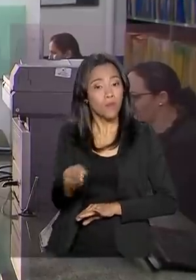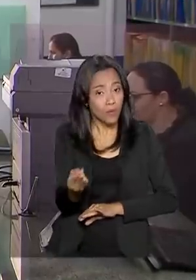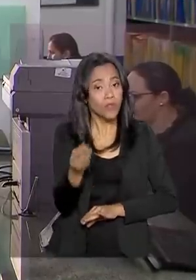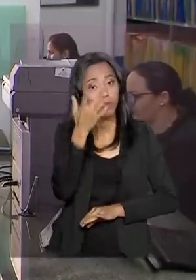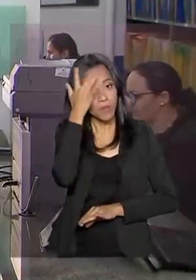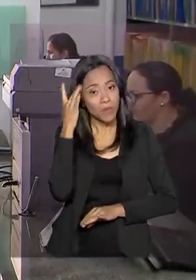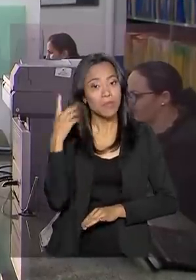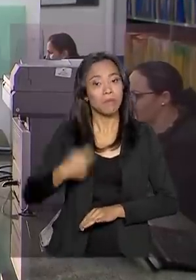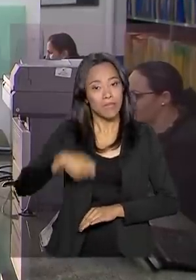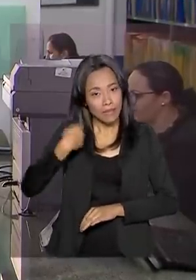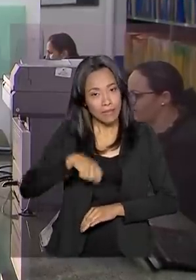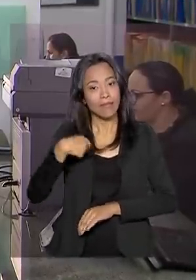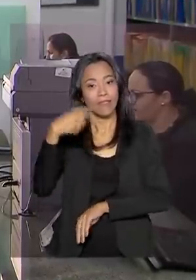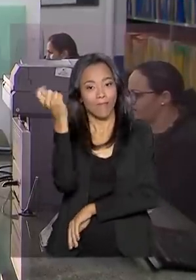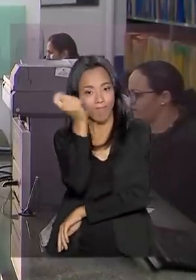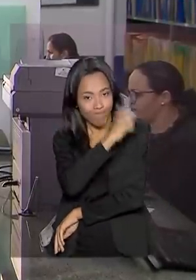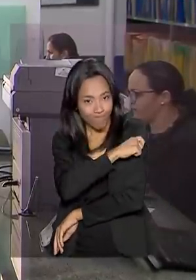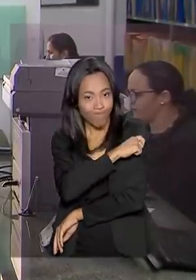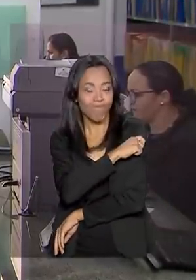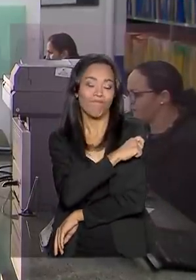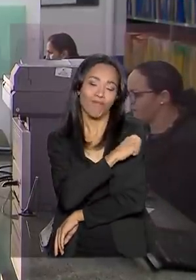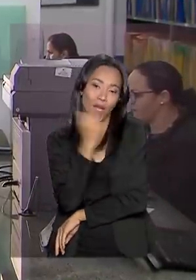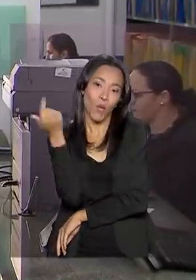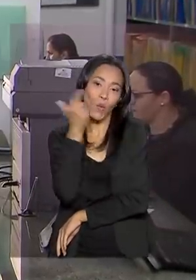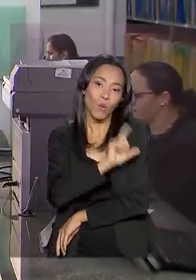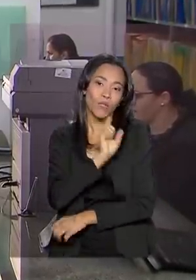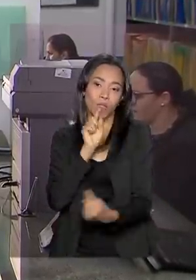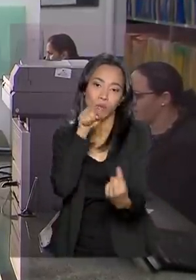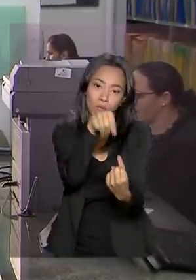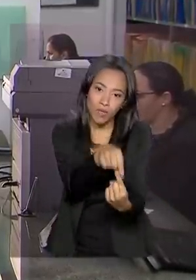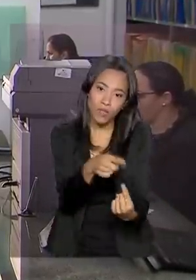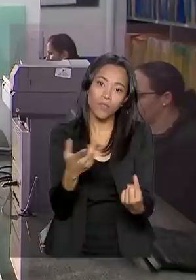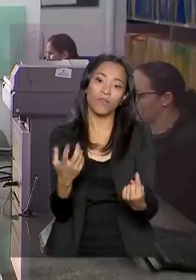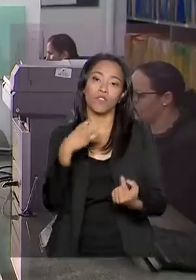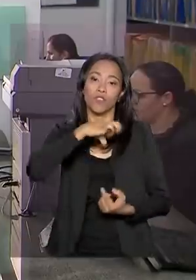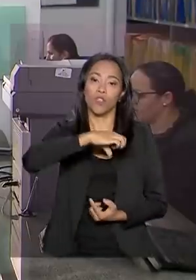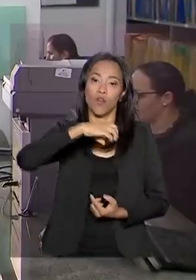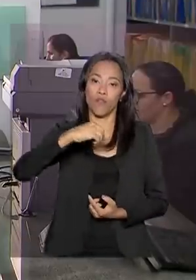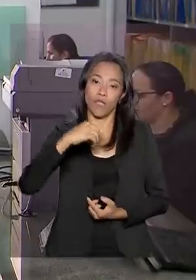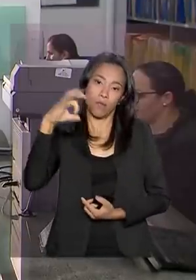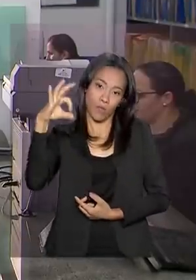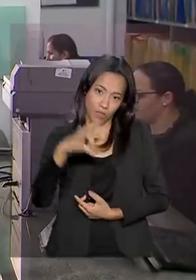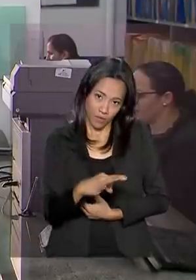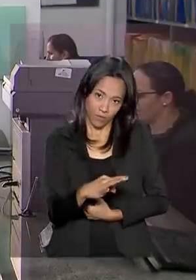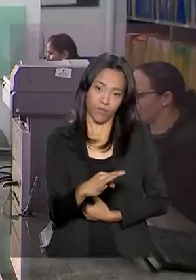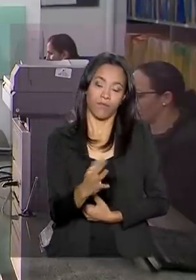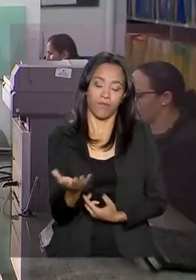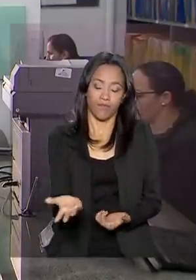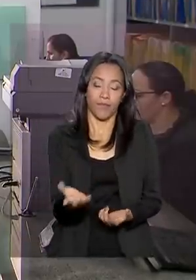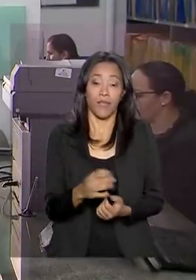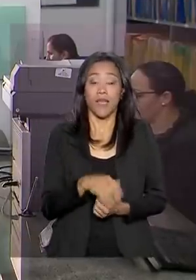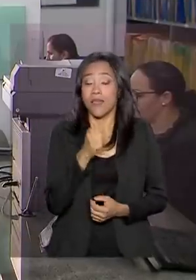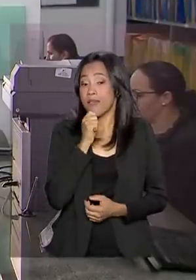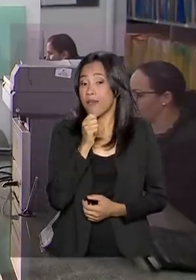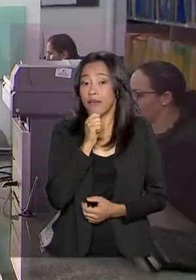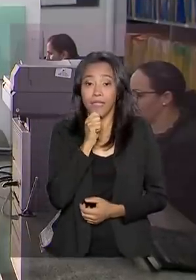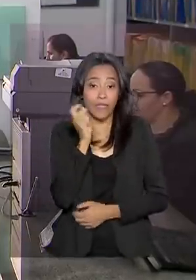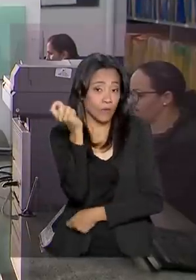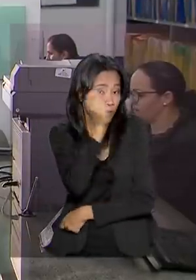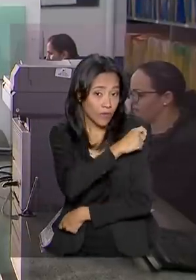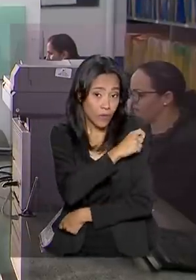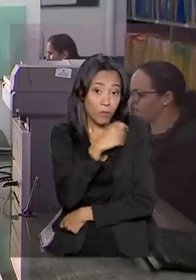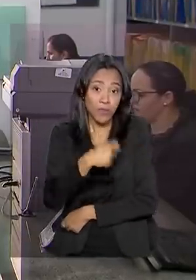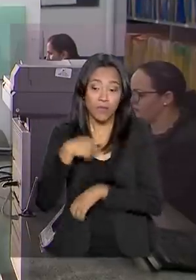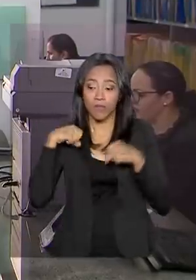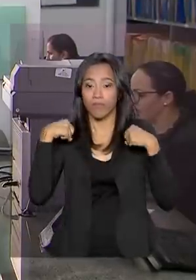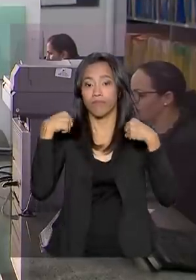precisam ser vacinadas para que se atinja a meta de 90% do público-alvo. E quem ainda não se vacinou precisa